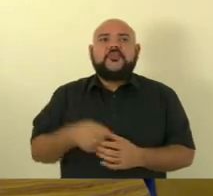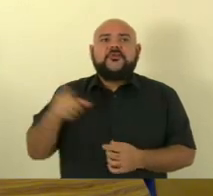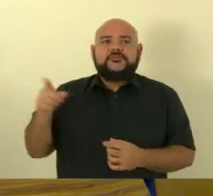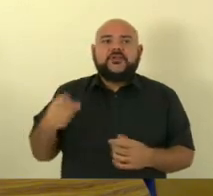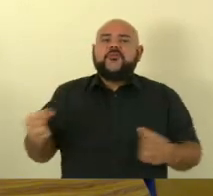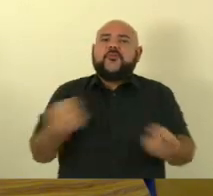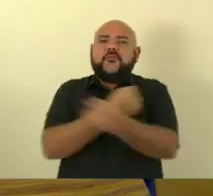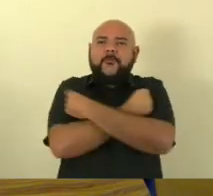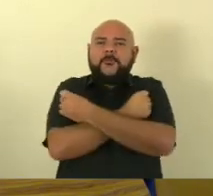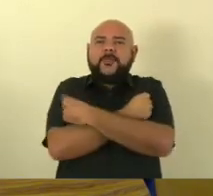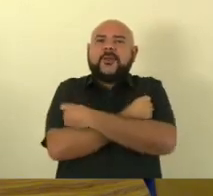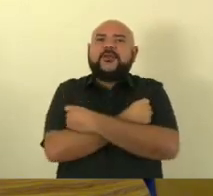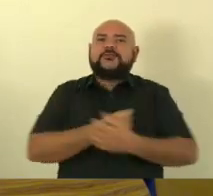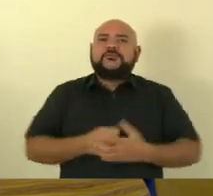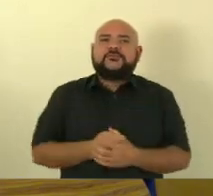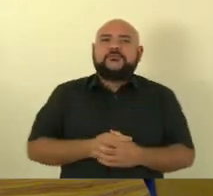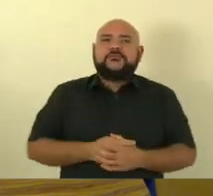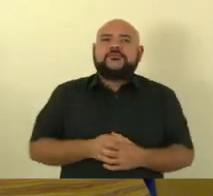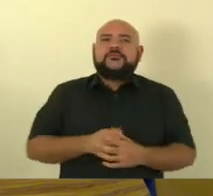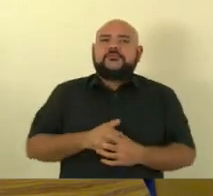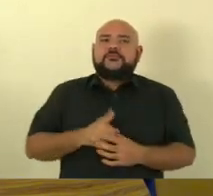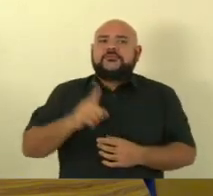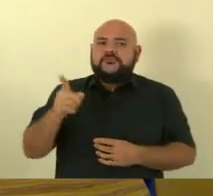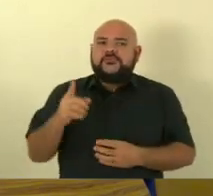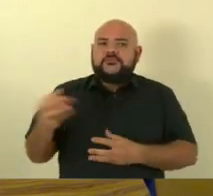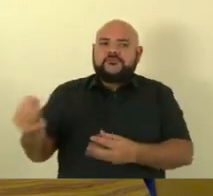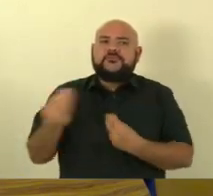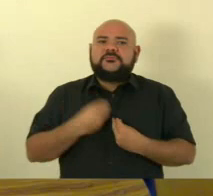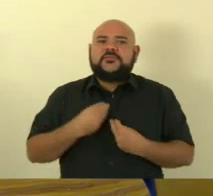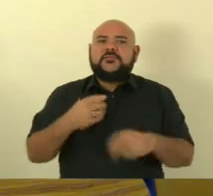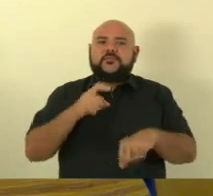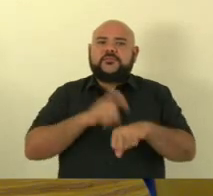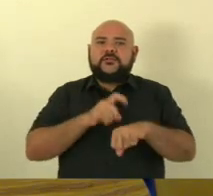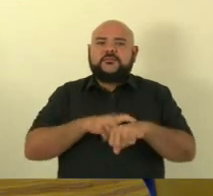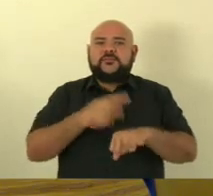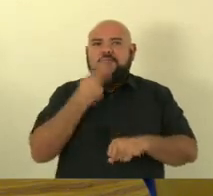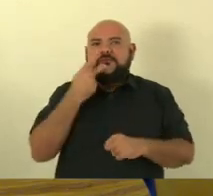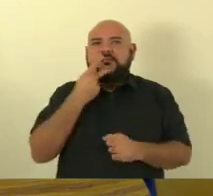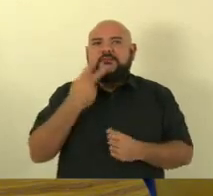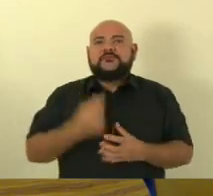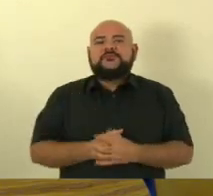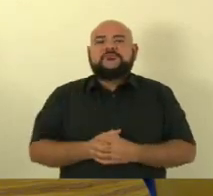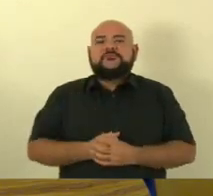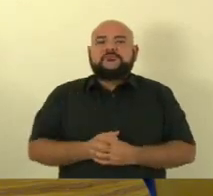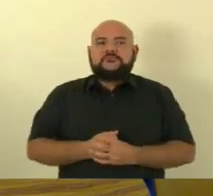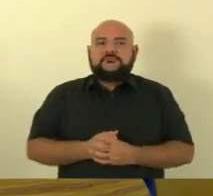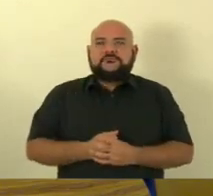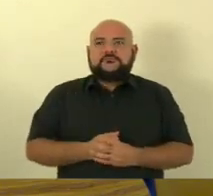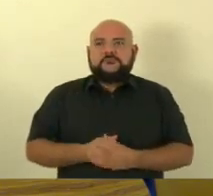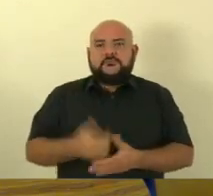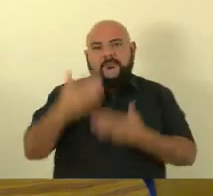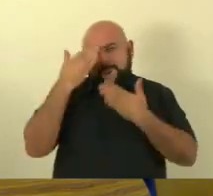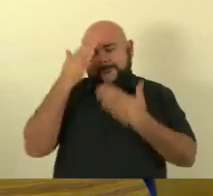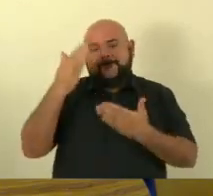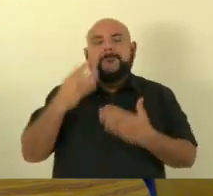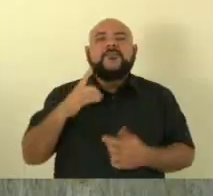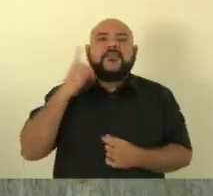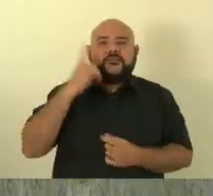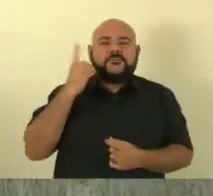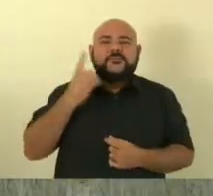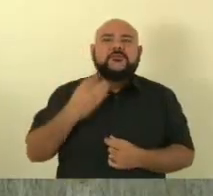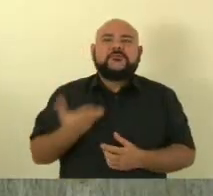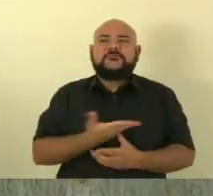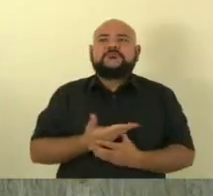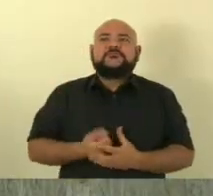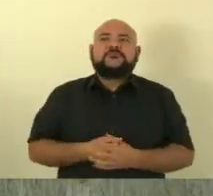aí por ter me cedido agora entra a vossa excelência aqui obrigado deputado engenheiro José Esmeraldo